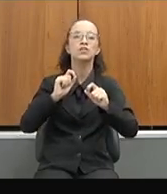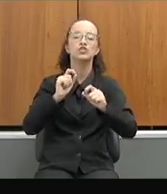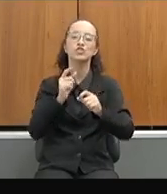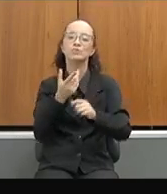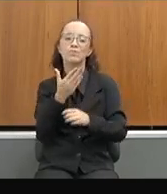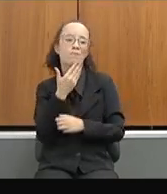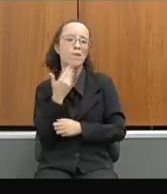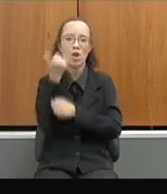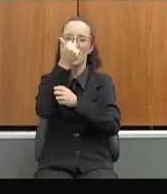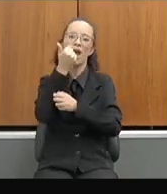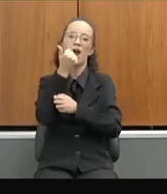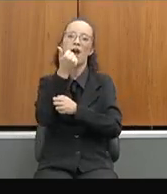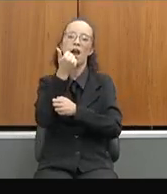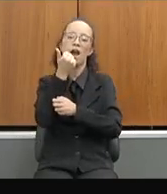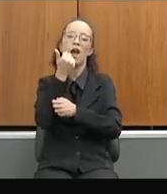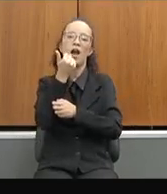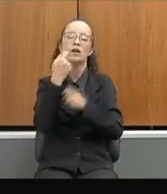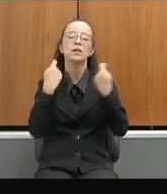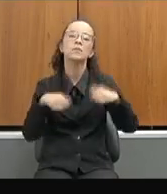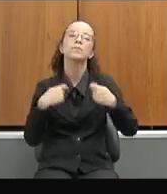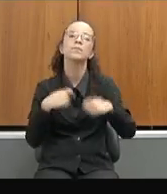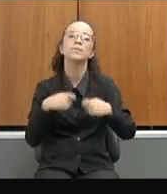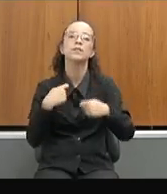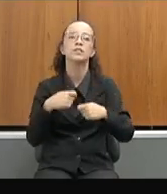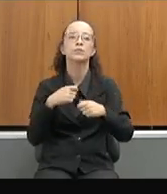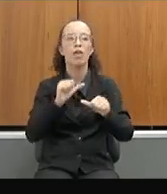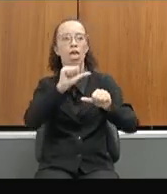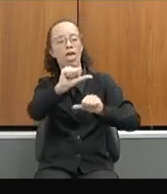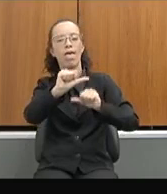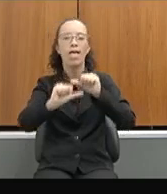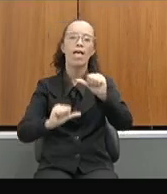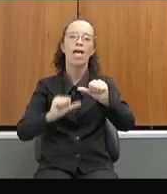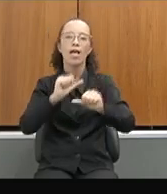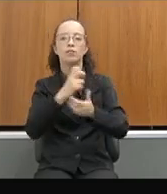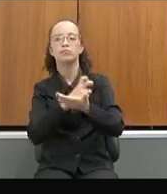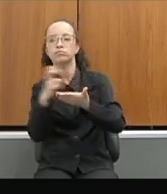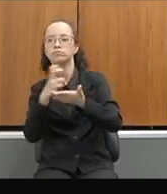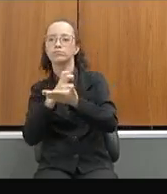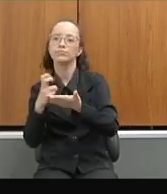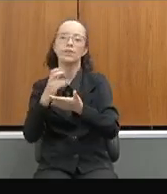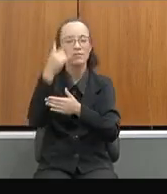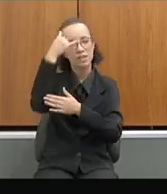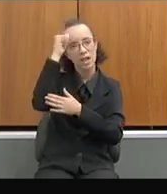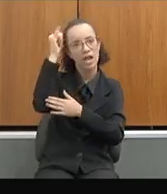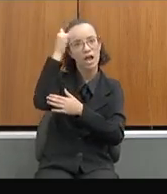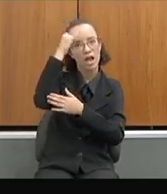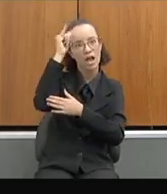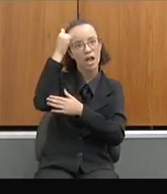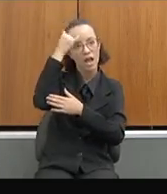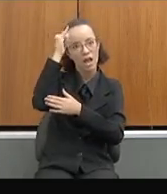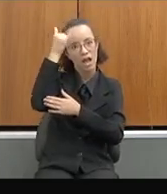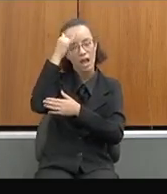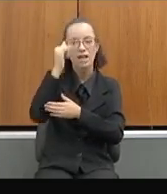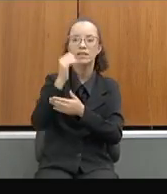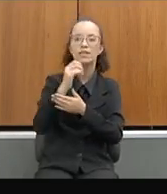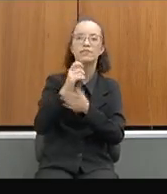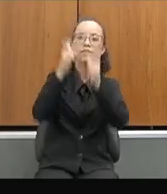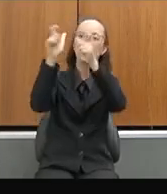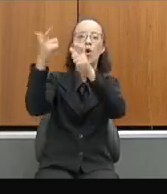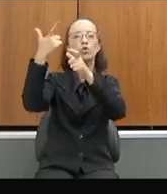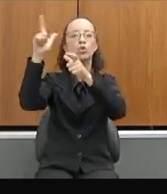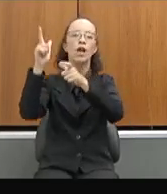são importantes para a gente não ter tanto rodízio dos servidores dessas universidades que deslocam para outros espaços porque